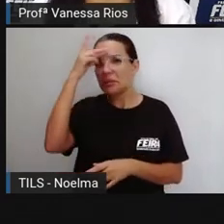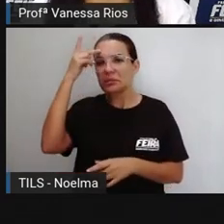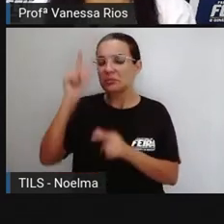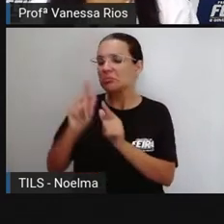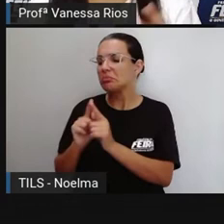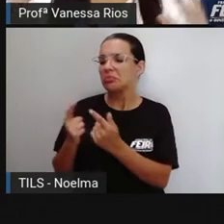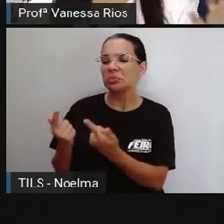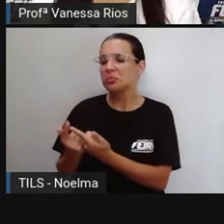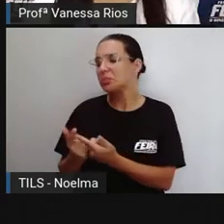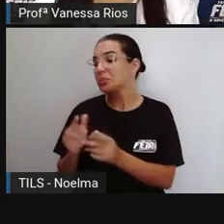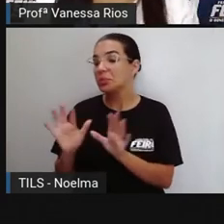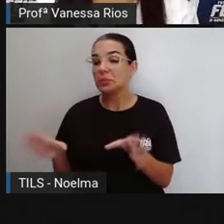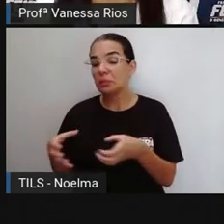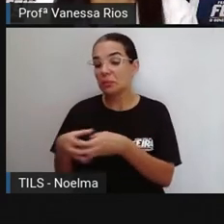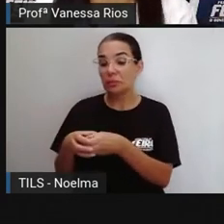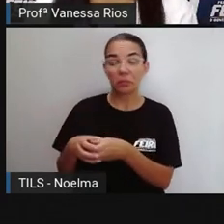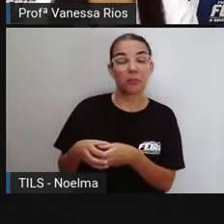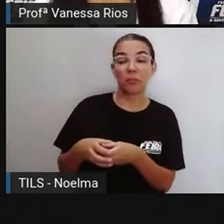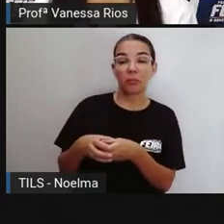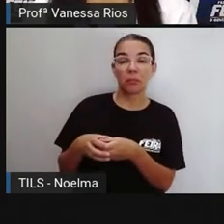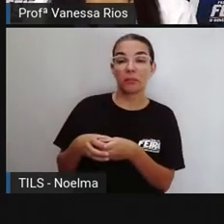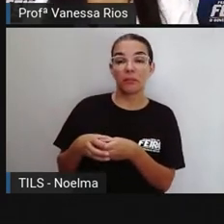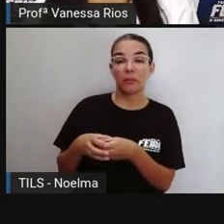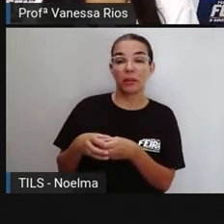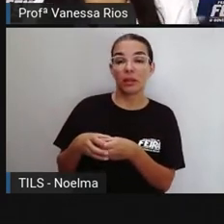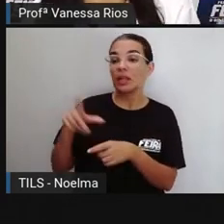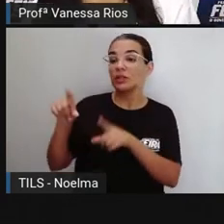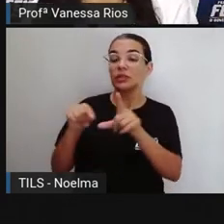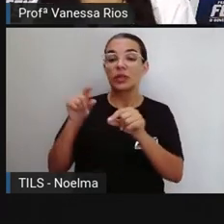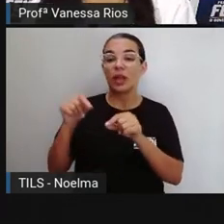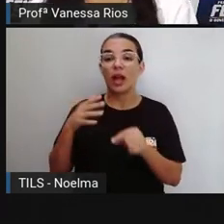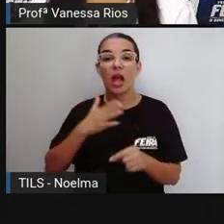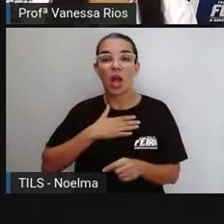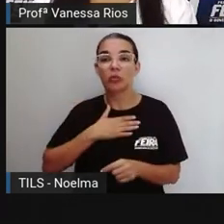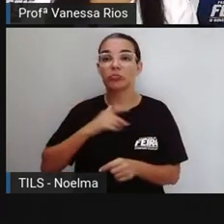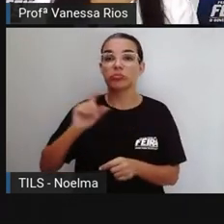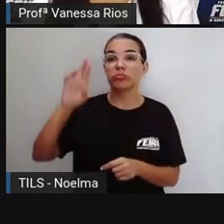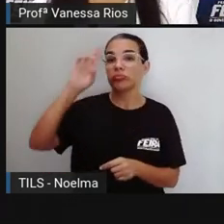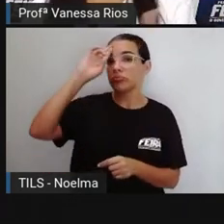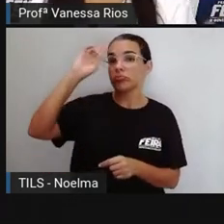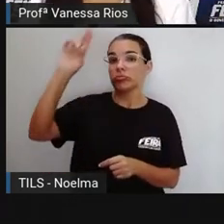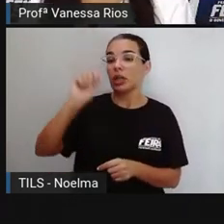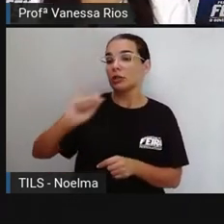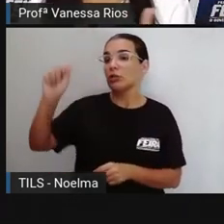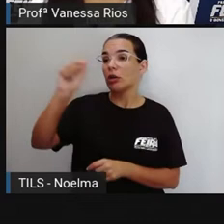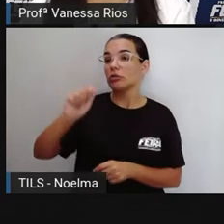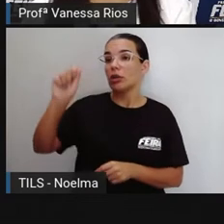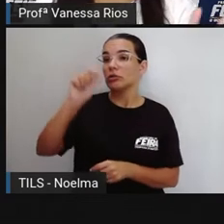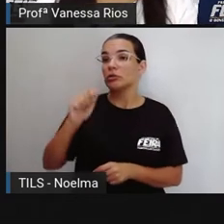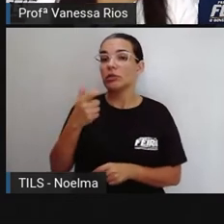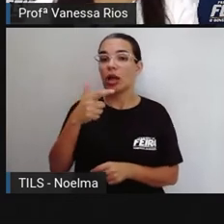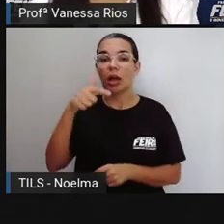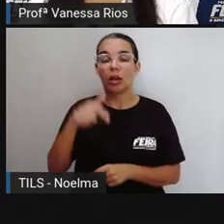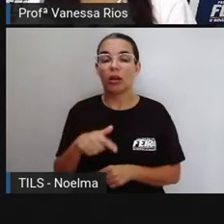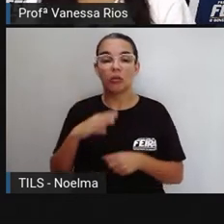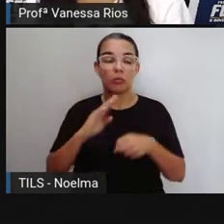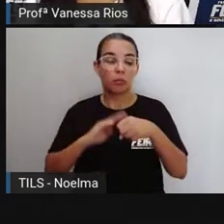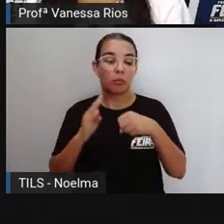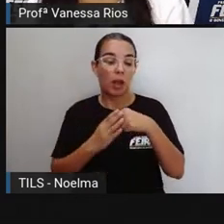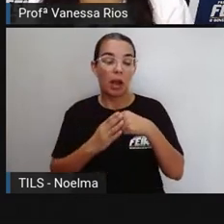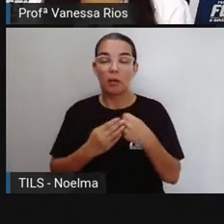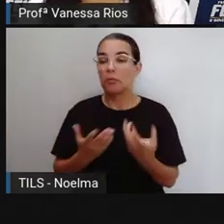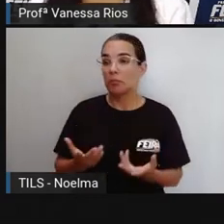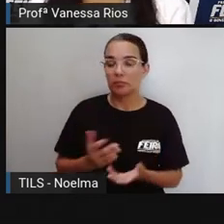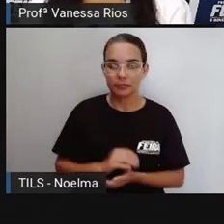juntarem, formarem um grupo e dizerem aí, nós somos a associação do bairro A, do bairro